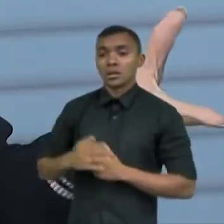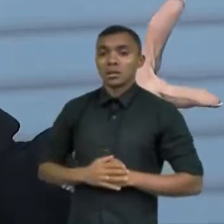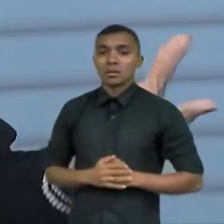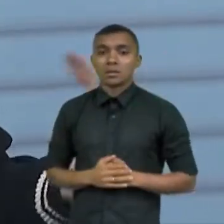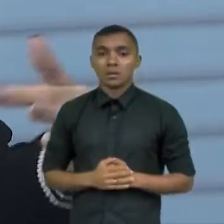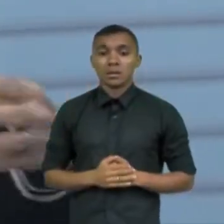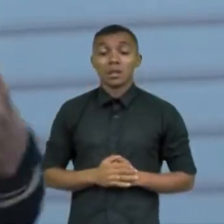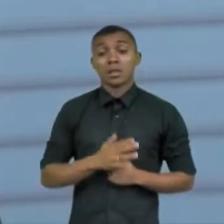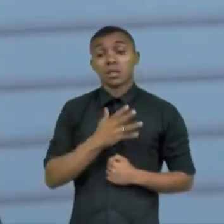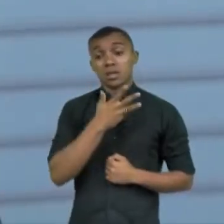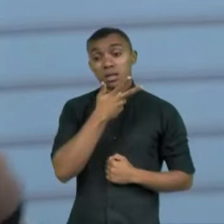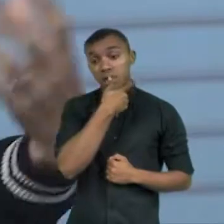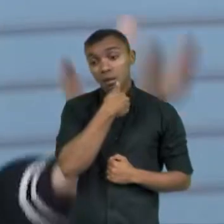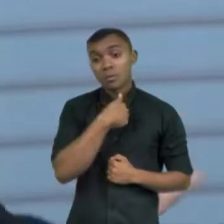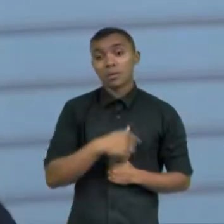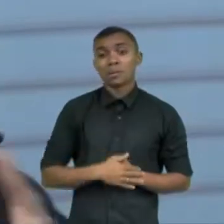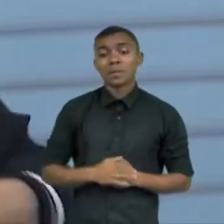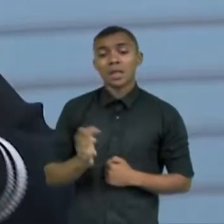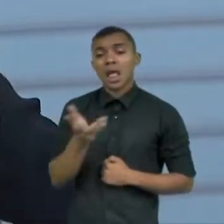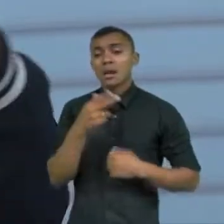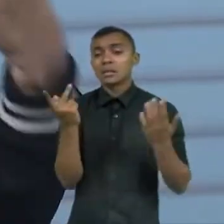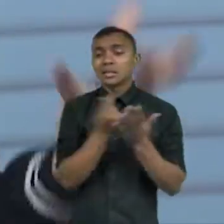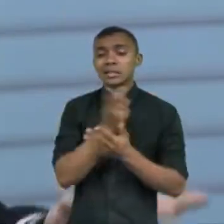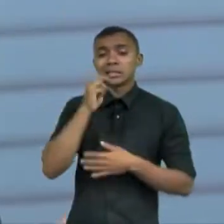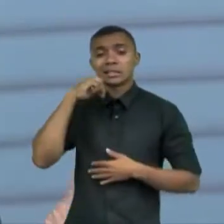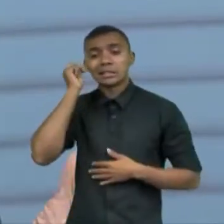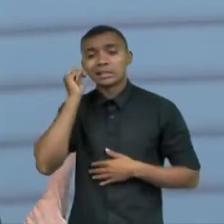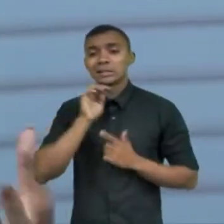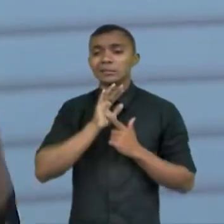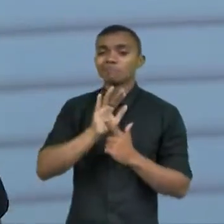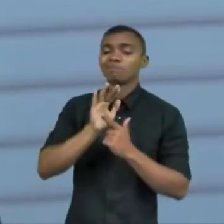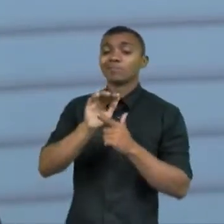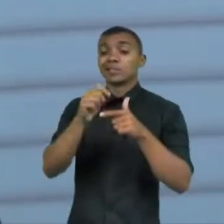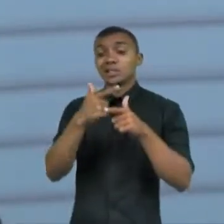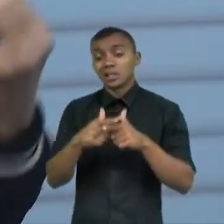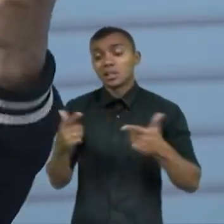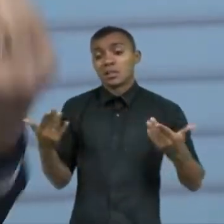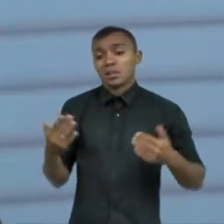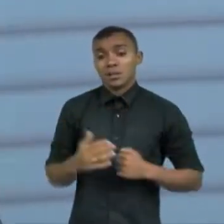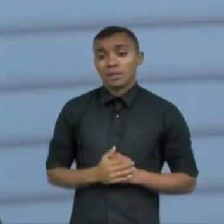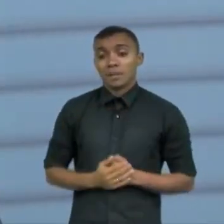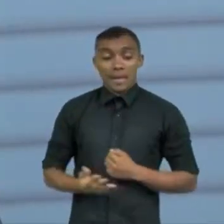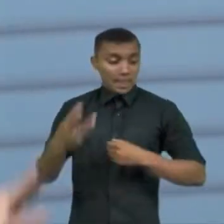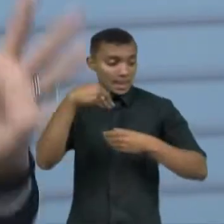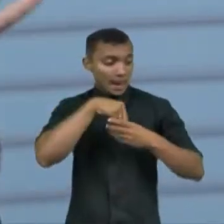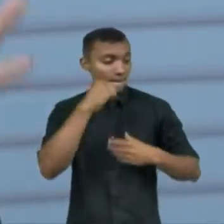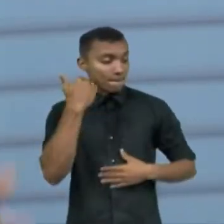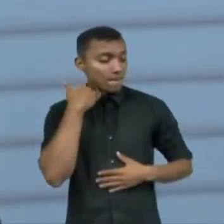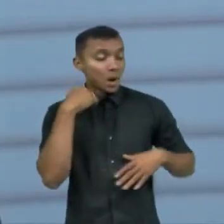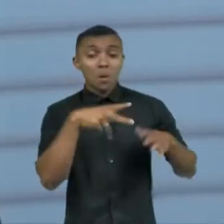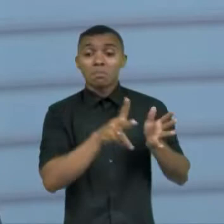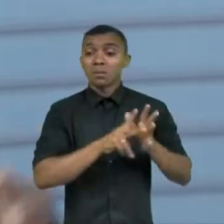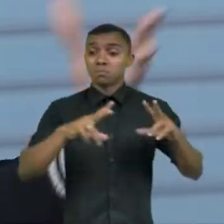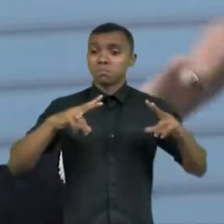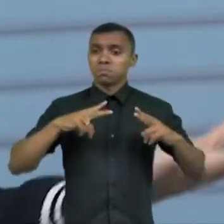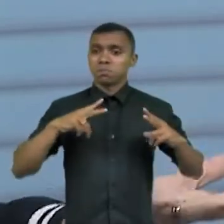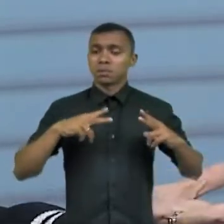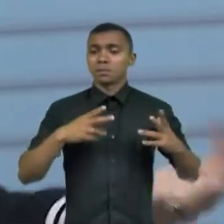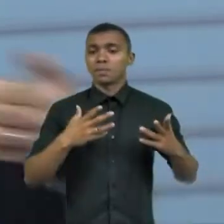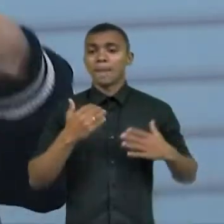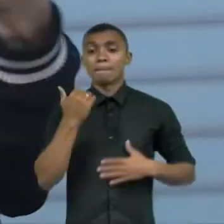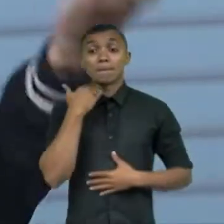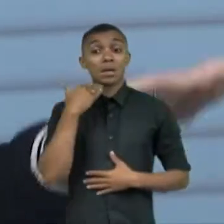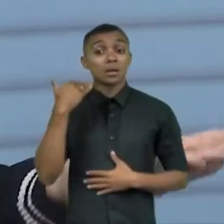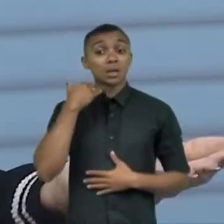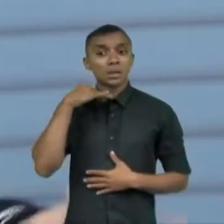demorou um tempo quer dizer teve todo um constrangimento um transtorno e você imagina num banco que é uma instituição financeira que a